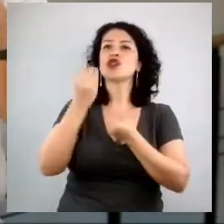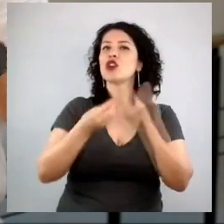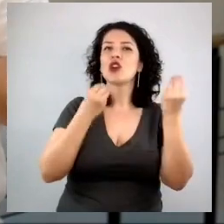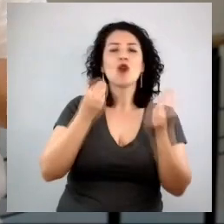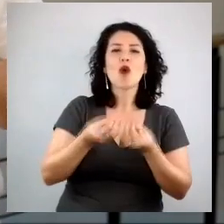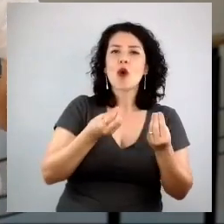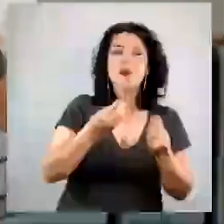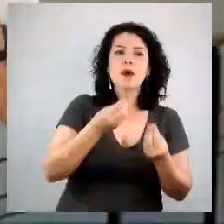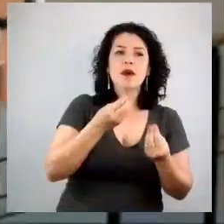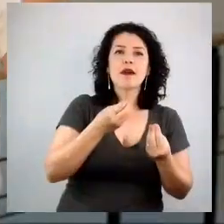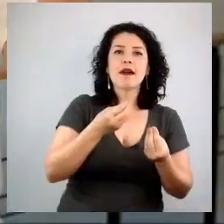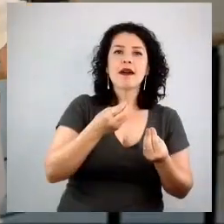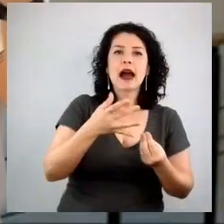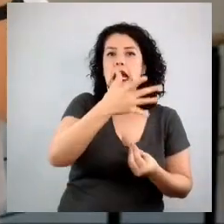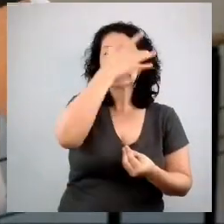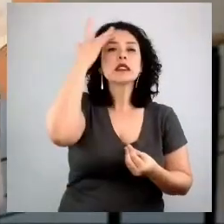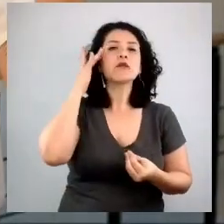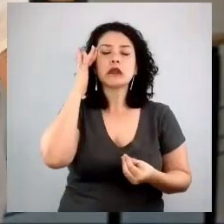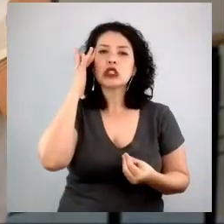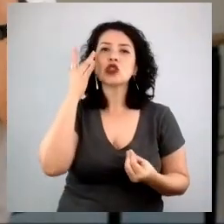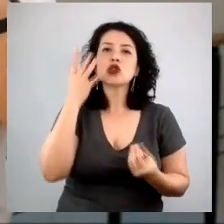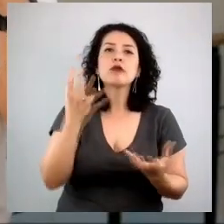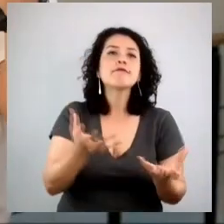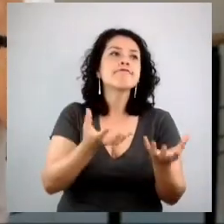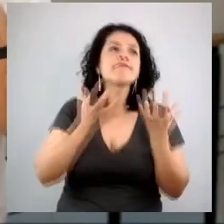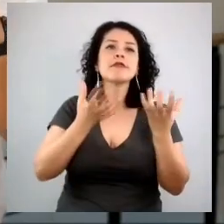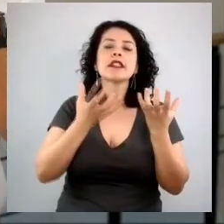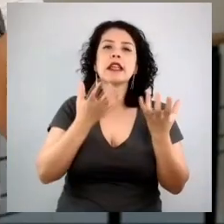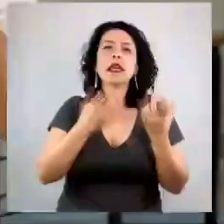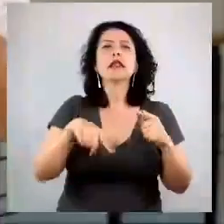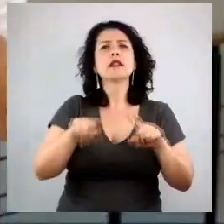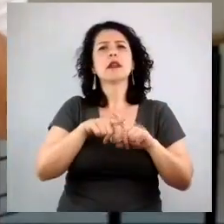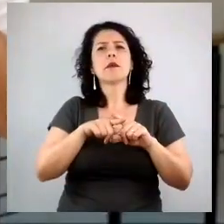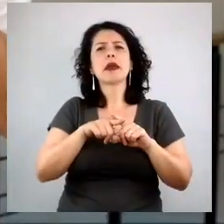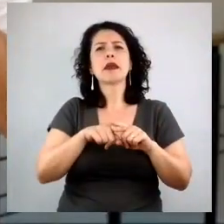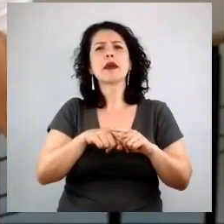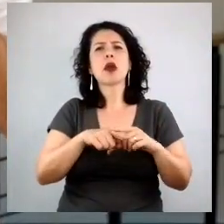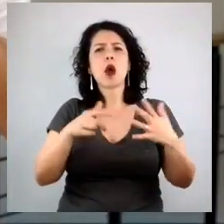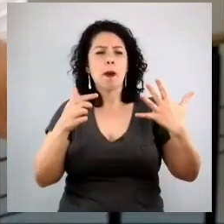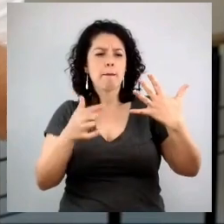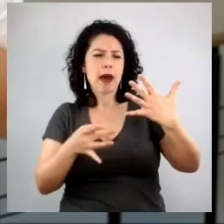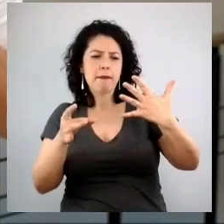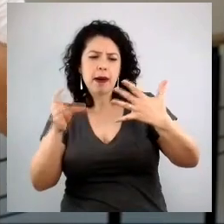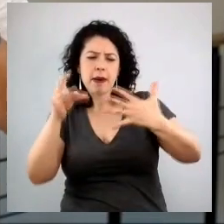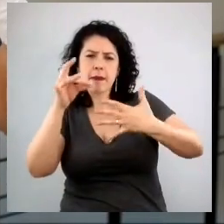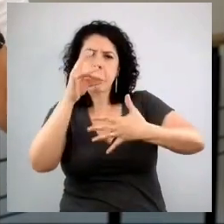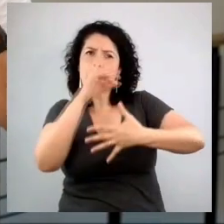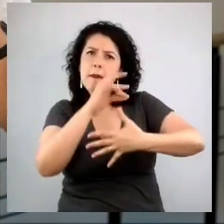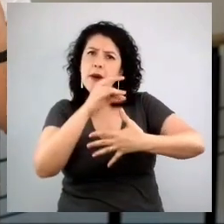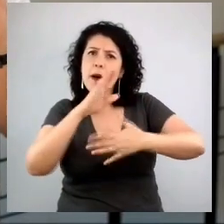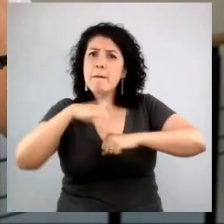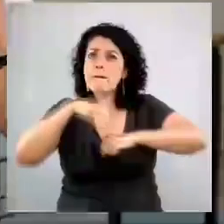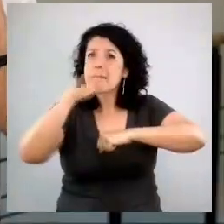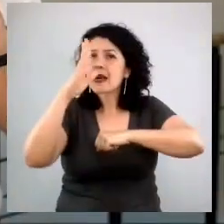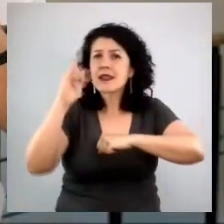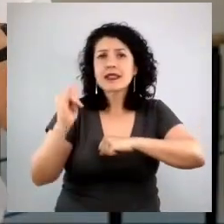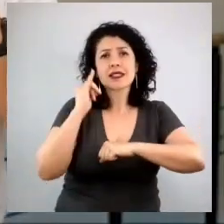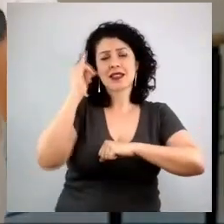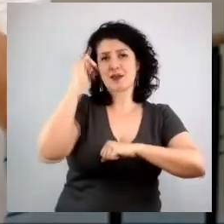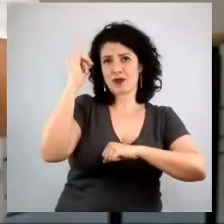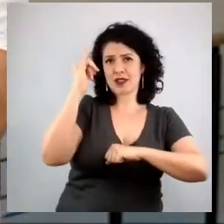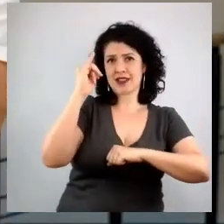audiência, encontrar quais são os tópicos mais relevantes, os assuntos mais relevantes, né, que eu gosto de separar entre as paixões